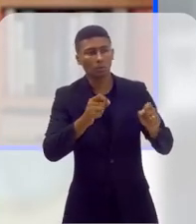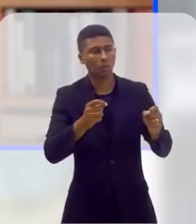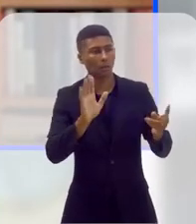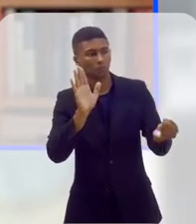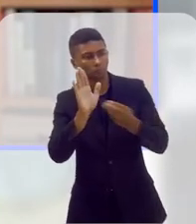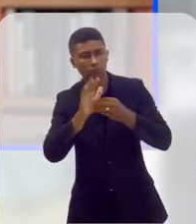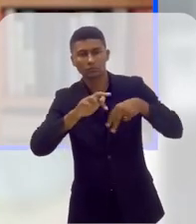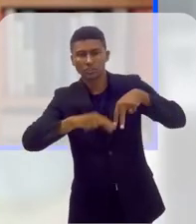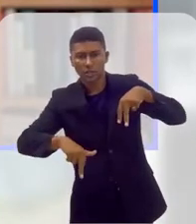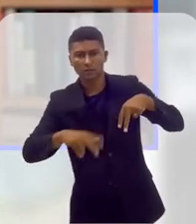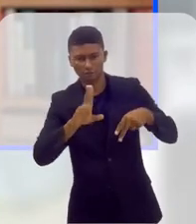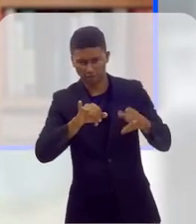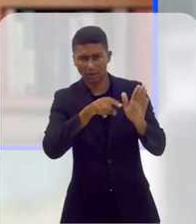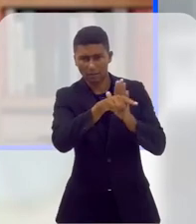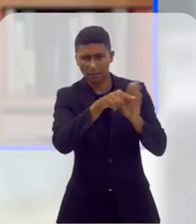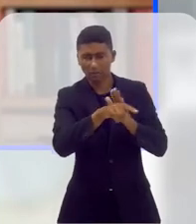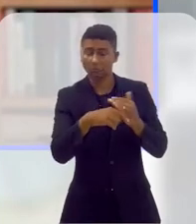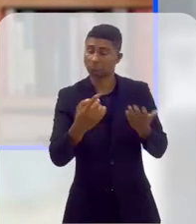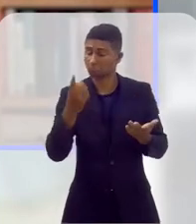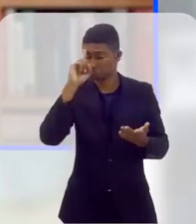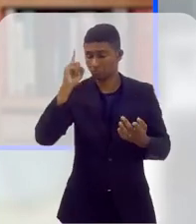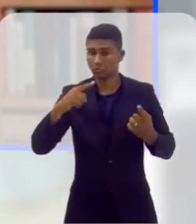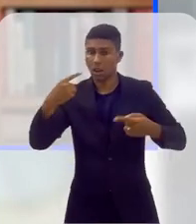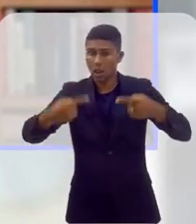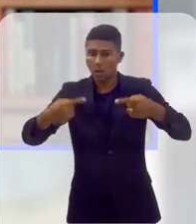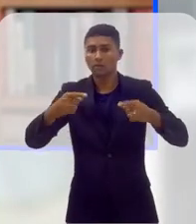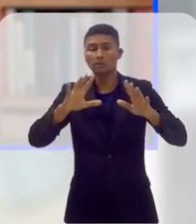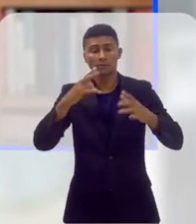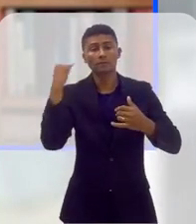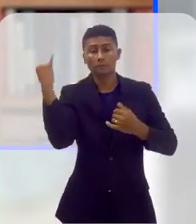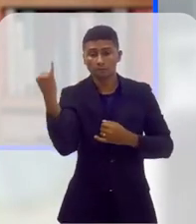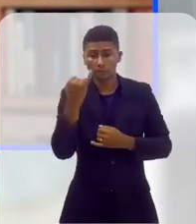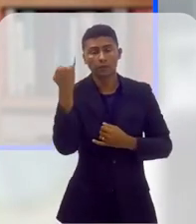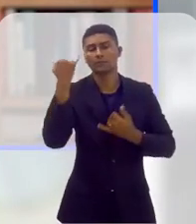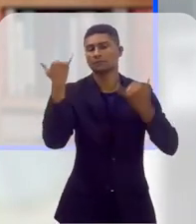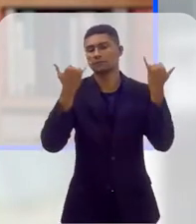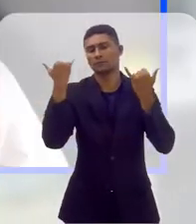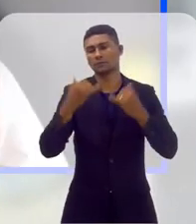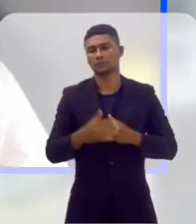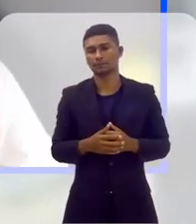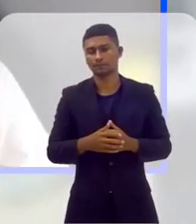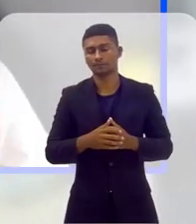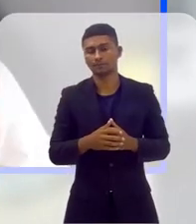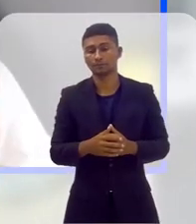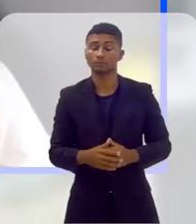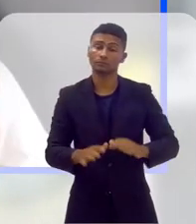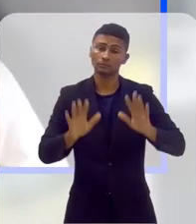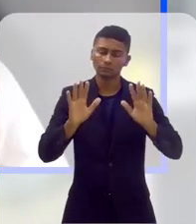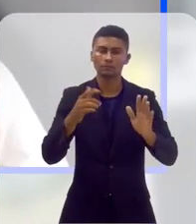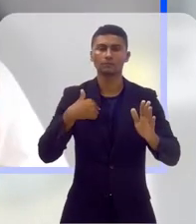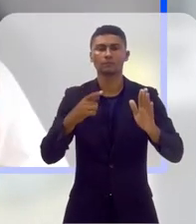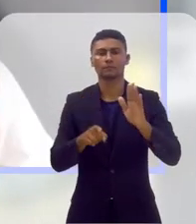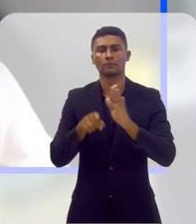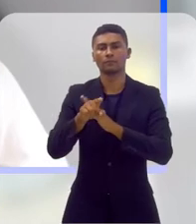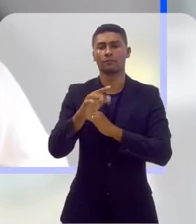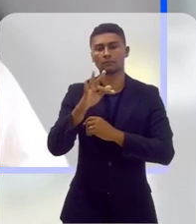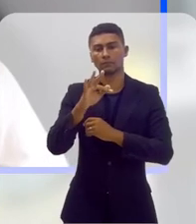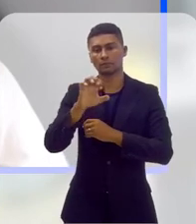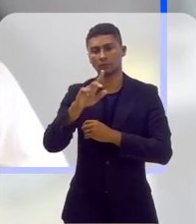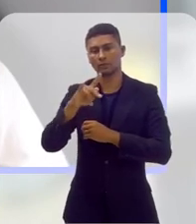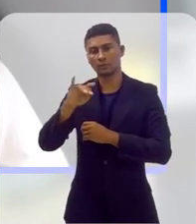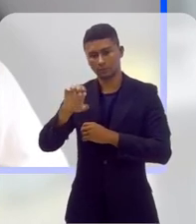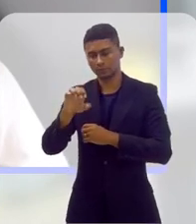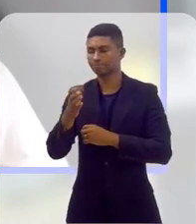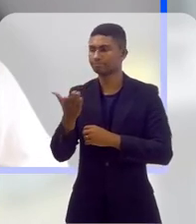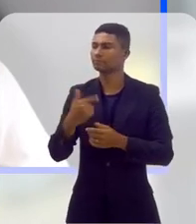gênero. Isso, sim, traria dados muito mais importantes. Mas só para a gente terminar, gostaria de perguntar para o Felipe,